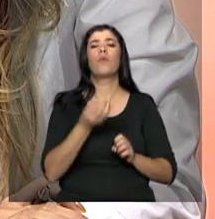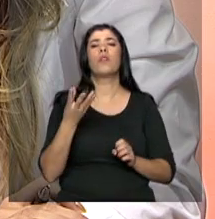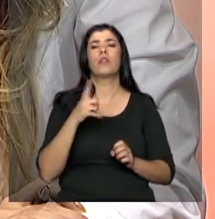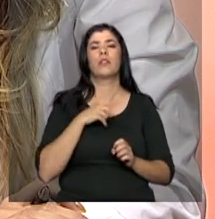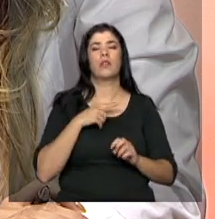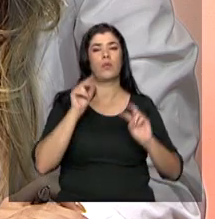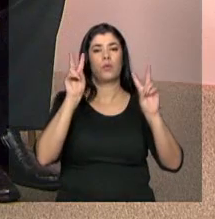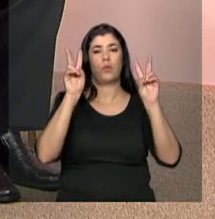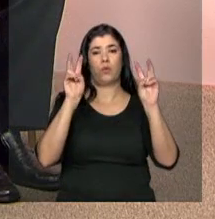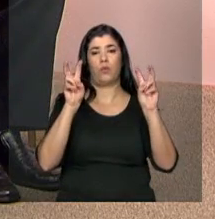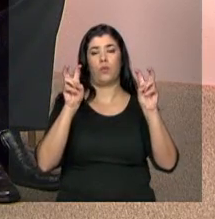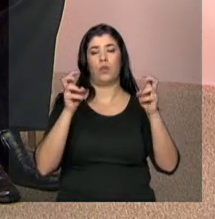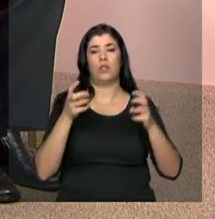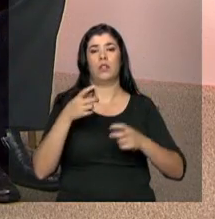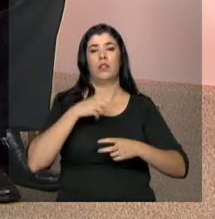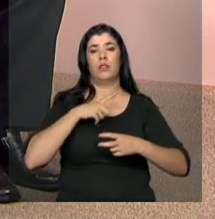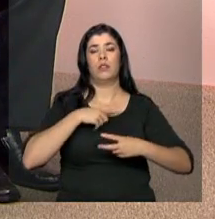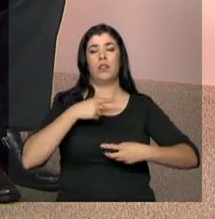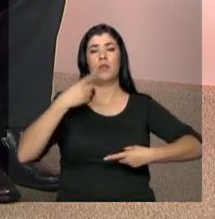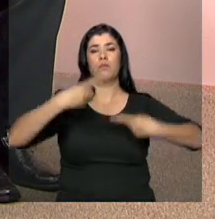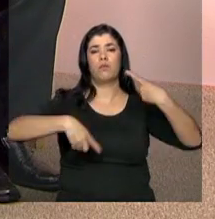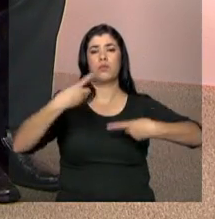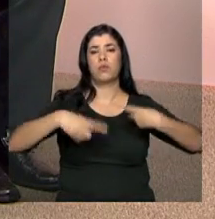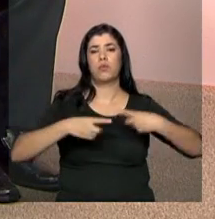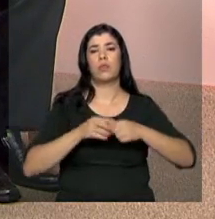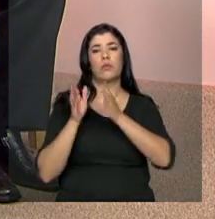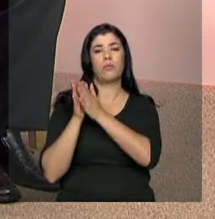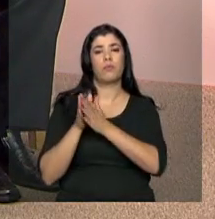perspectiva aí do plano decenal?